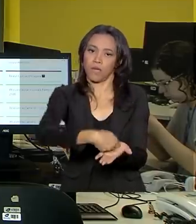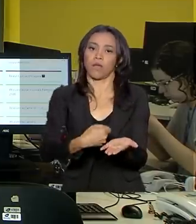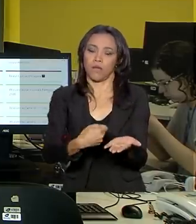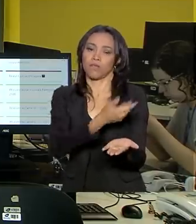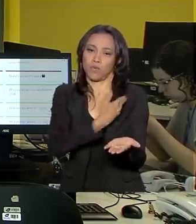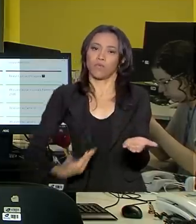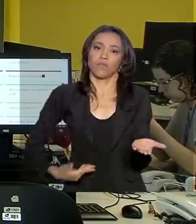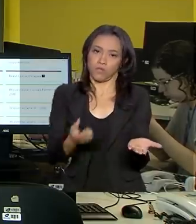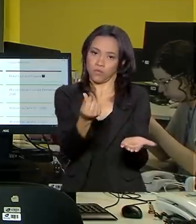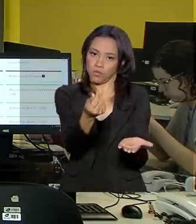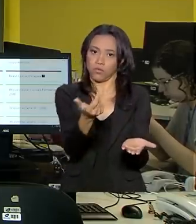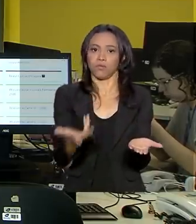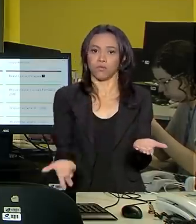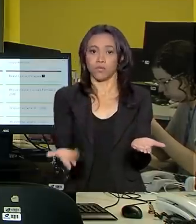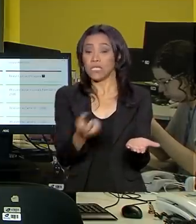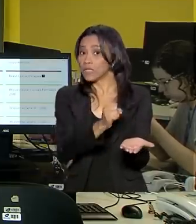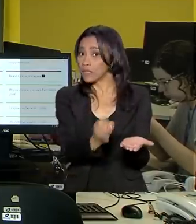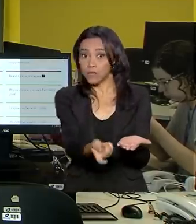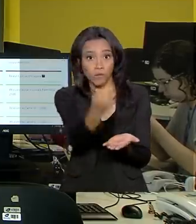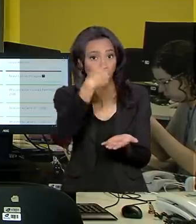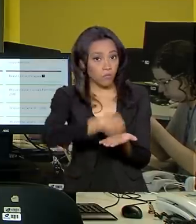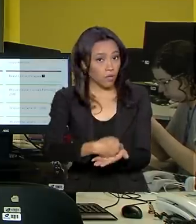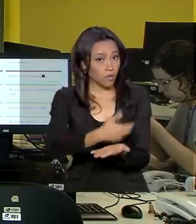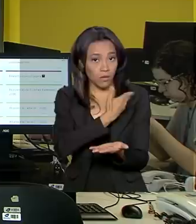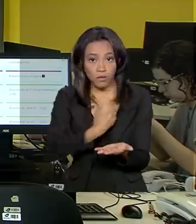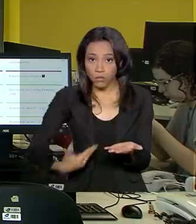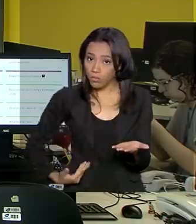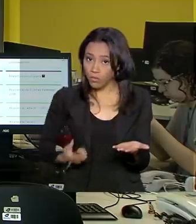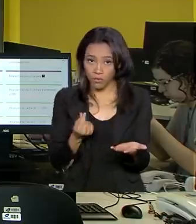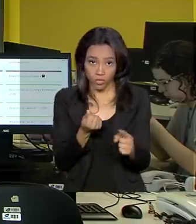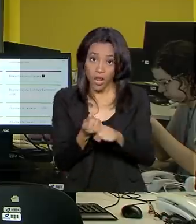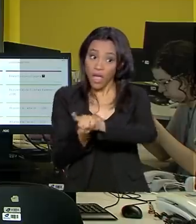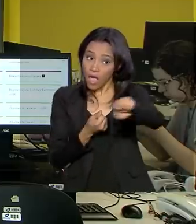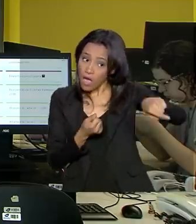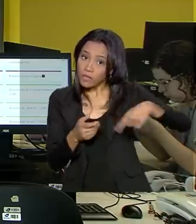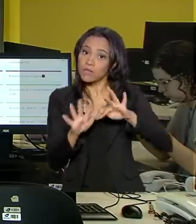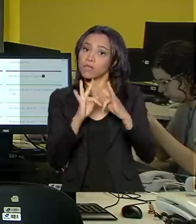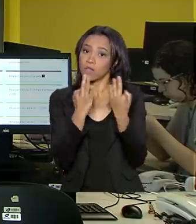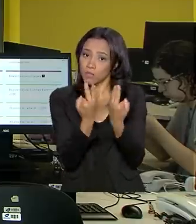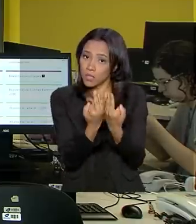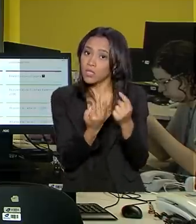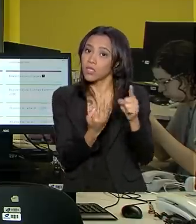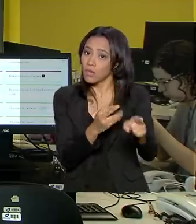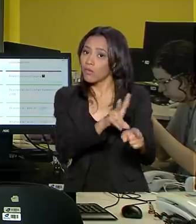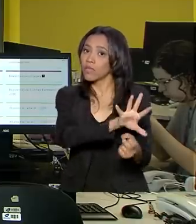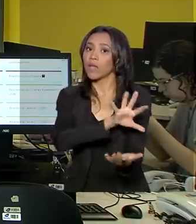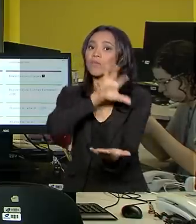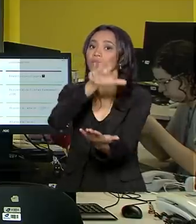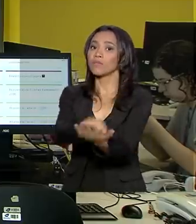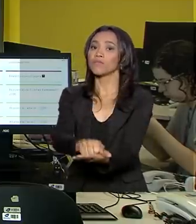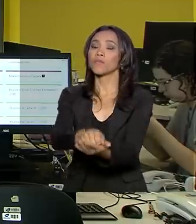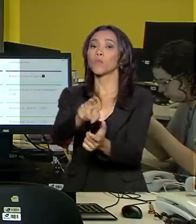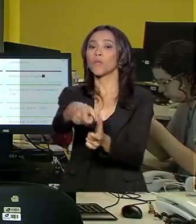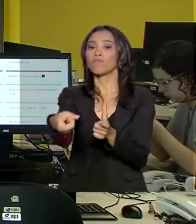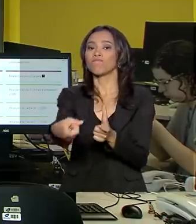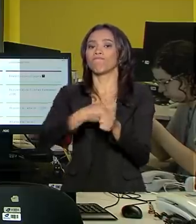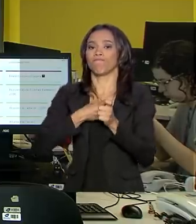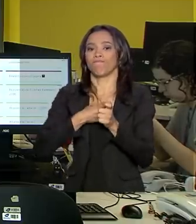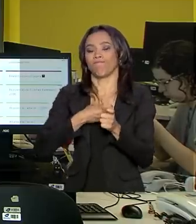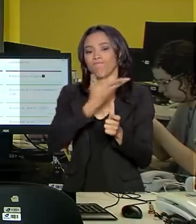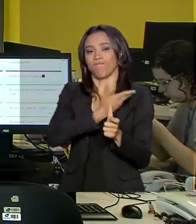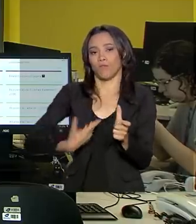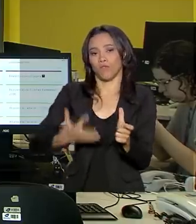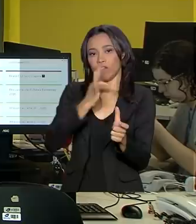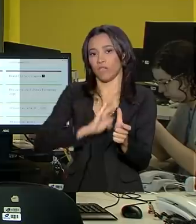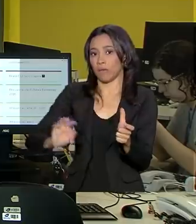o dinheiro. Caso o dinheiro não seja devolvido aos cofres públicos, essas famílias serão inscritas em cadastro de devedores da União. Esse